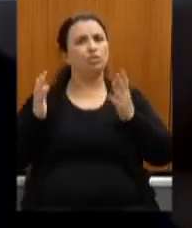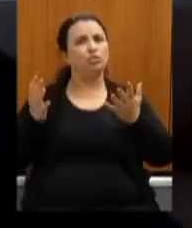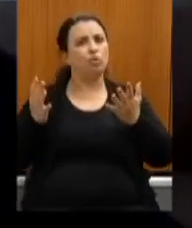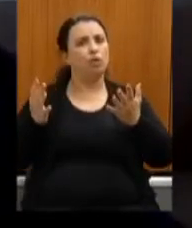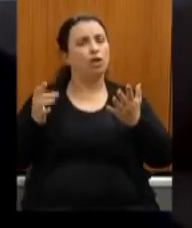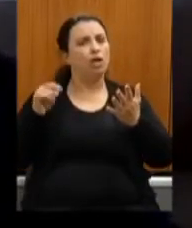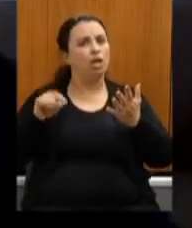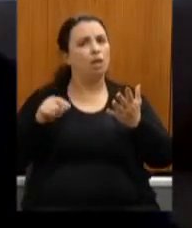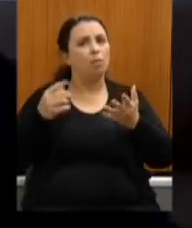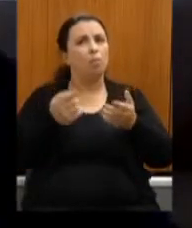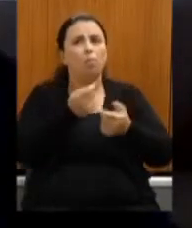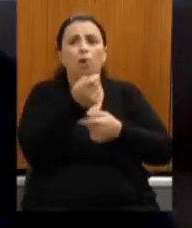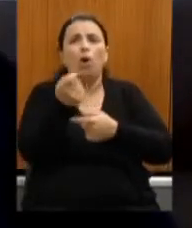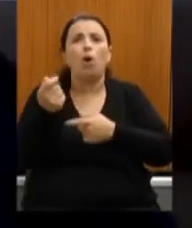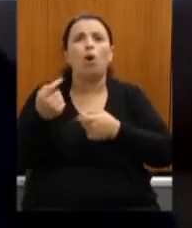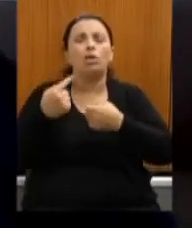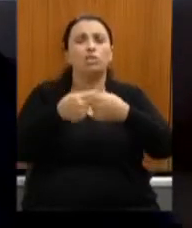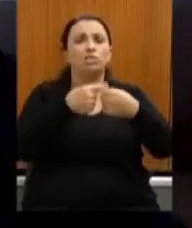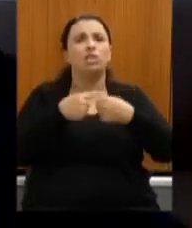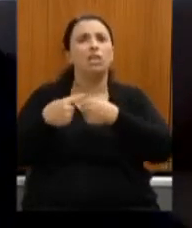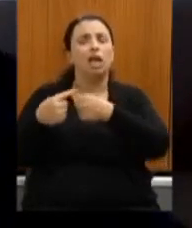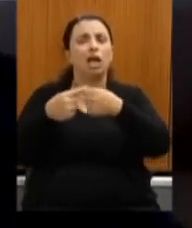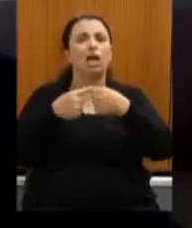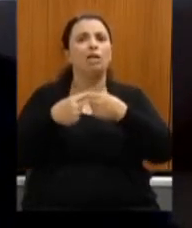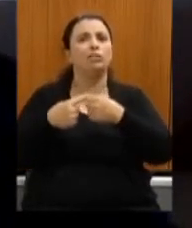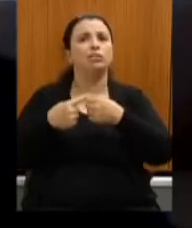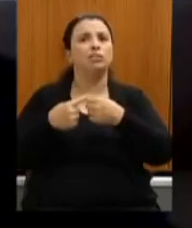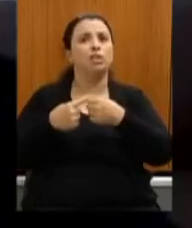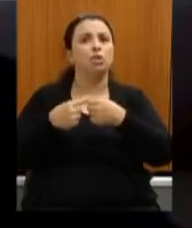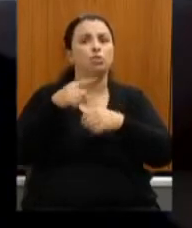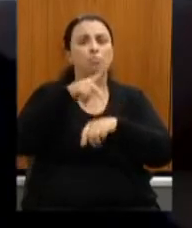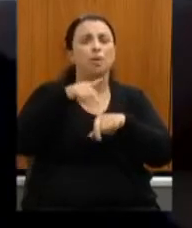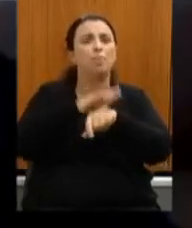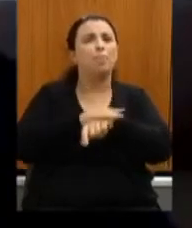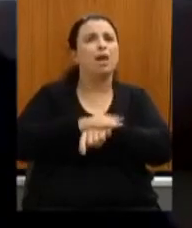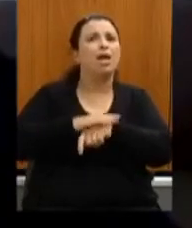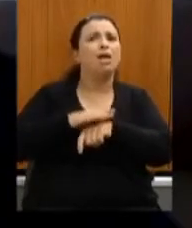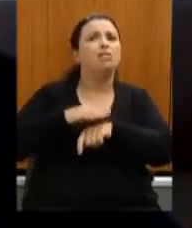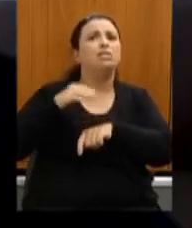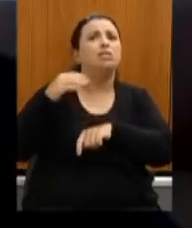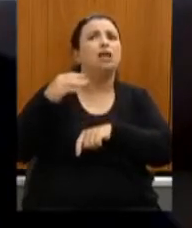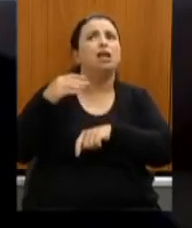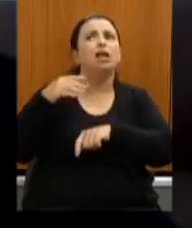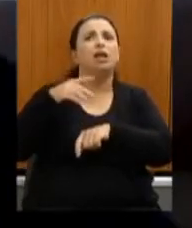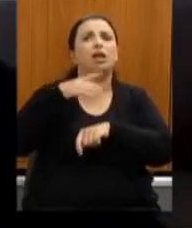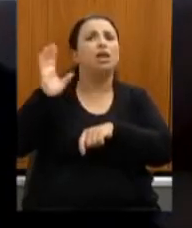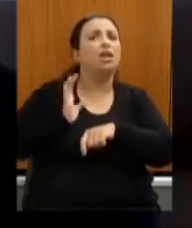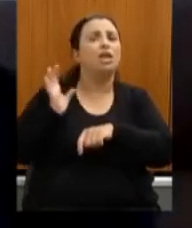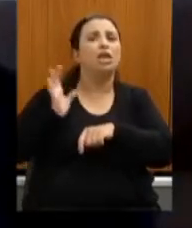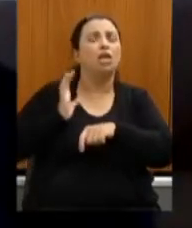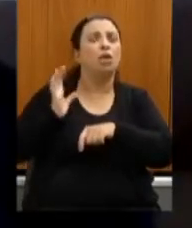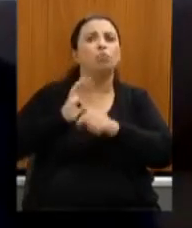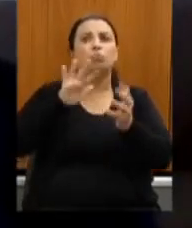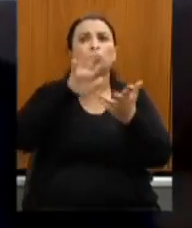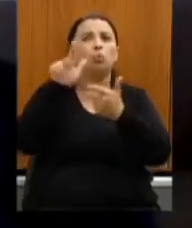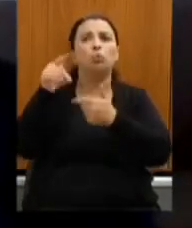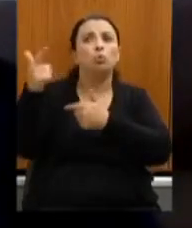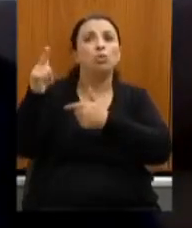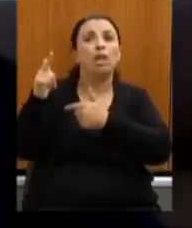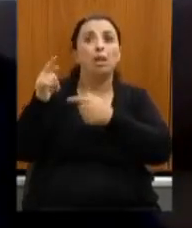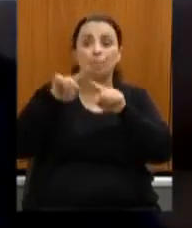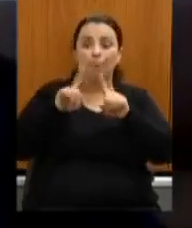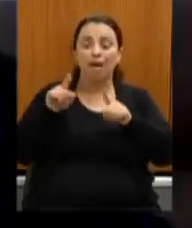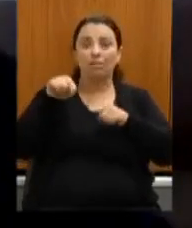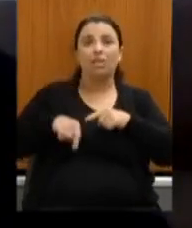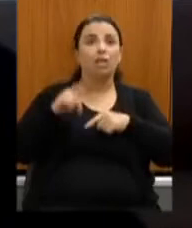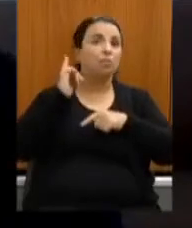dos países mais ricos do planeta tem simultaneamente uma orquestra sinfônica e